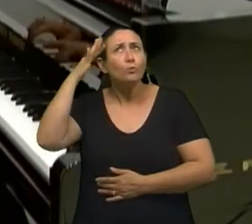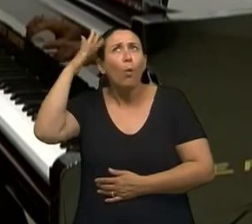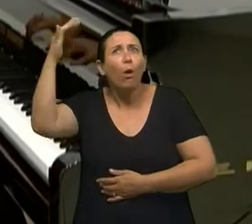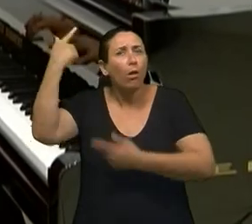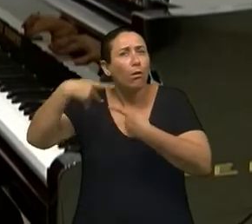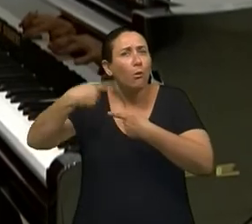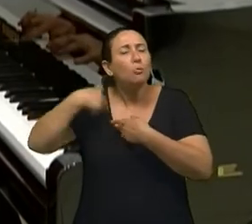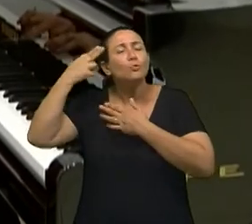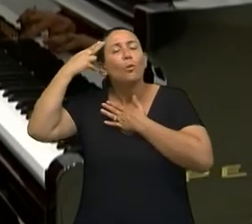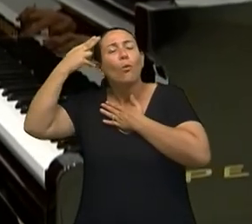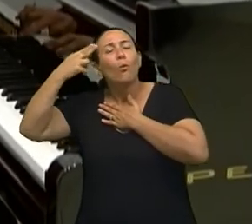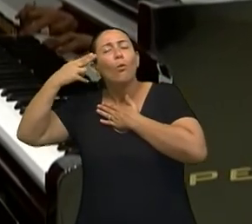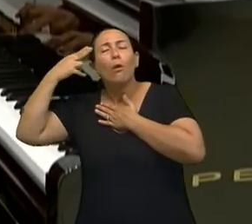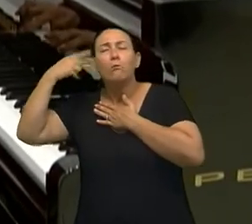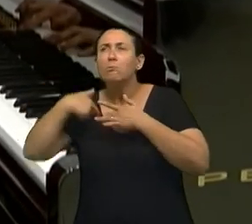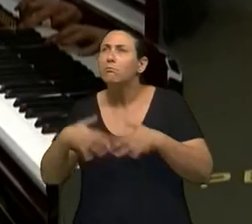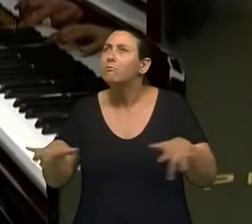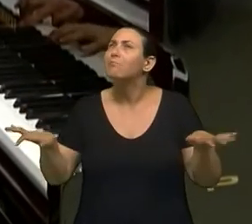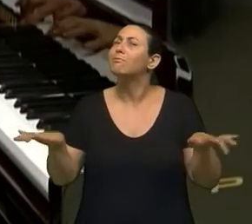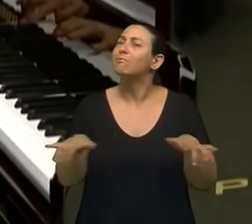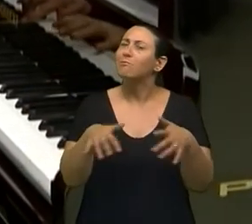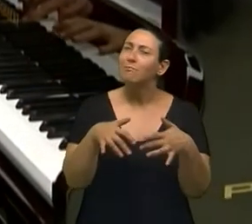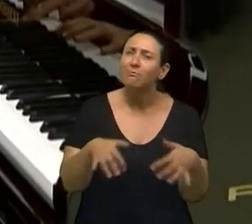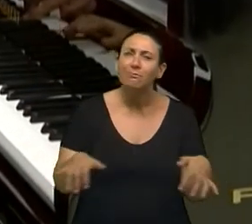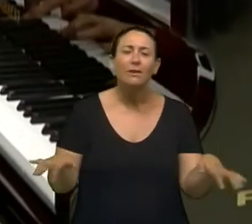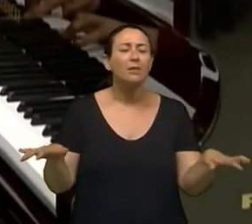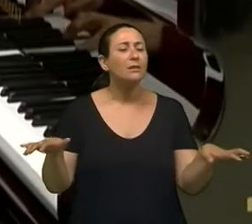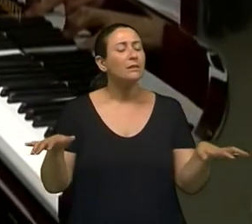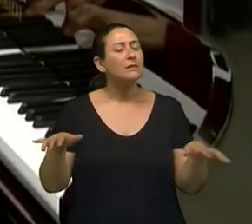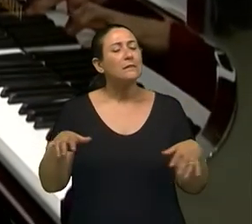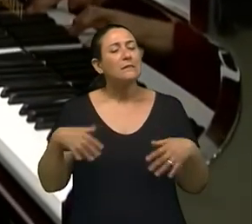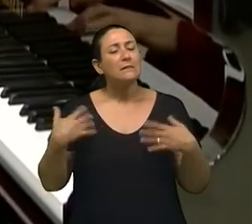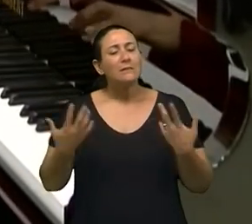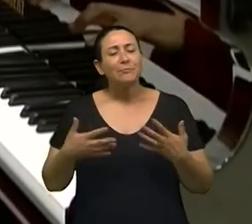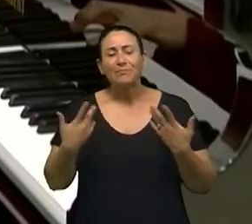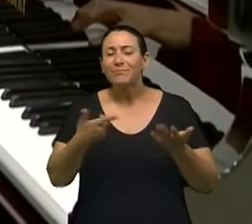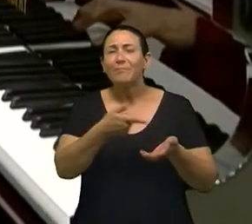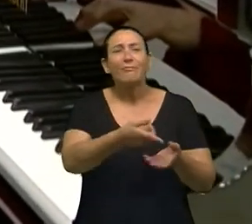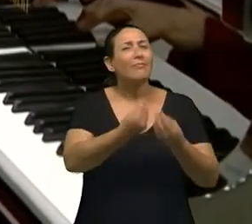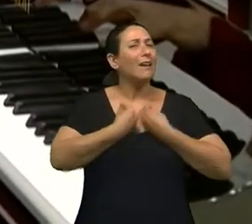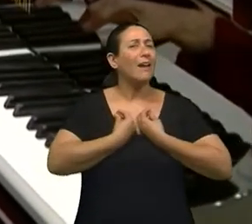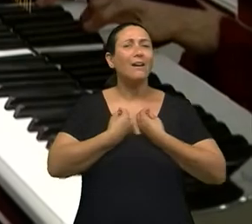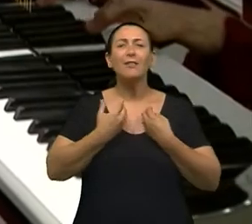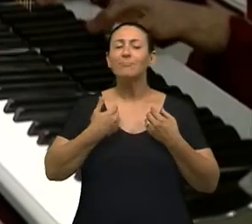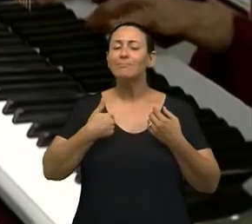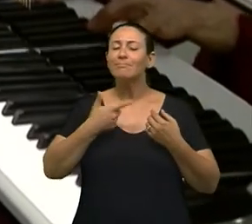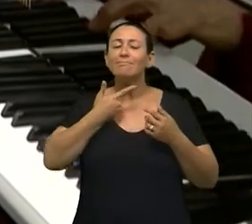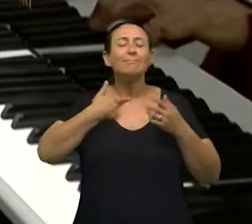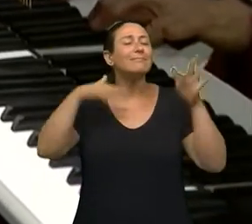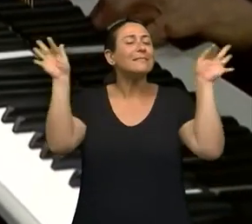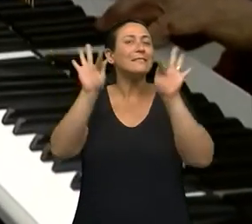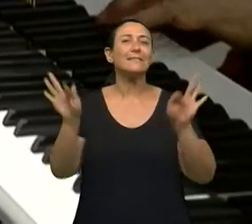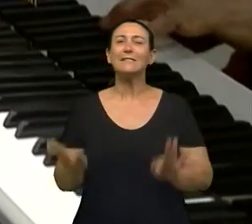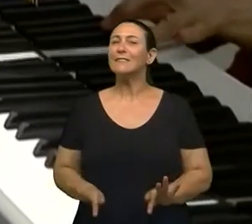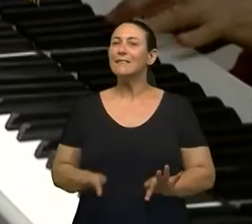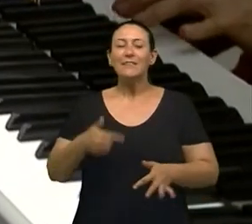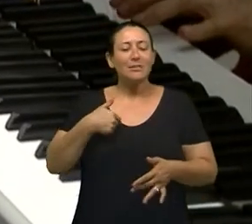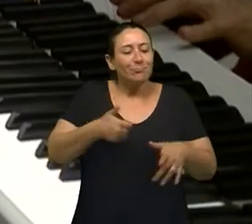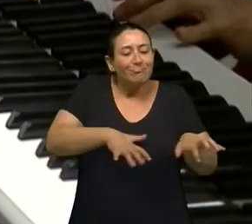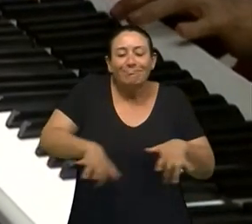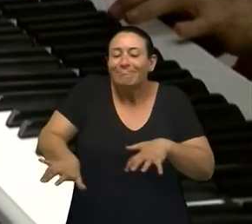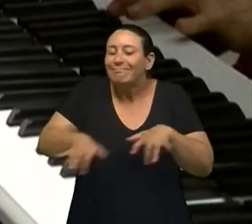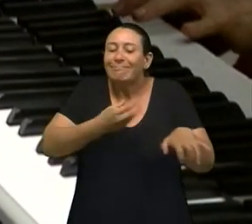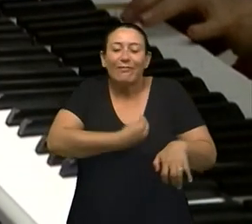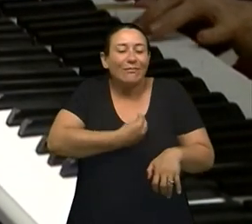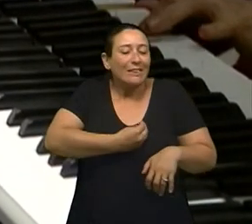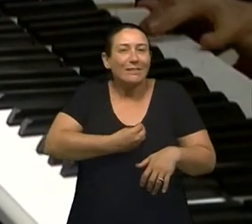realizado. depois, porque aquilo me dava uma alegria muito grande de viver, e depois porque, se vamos